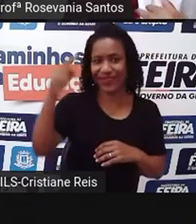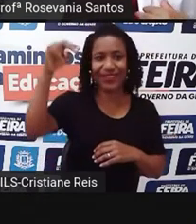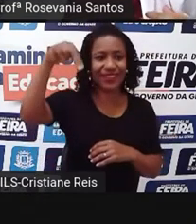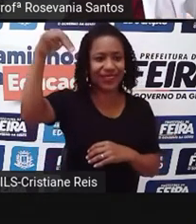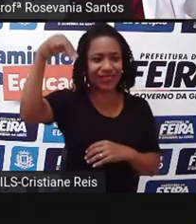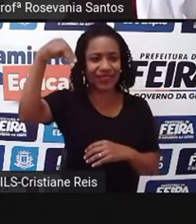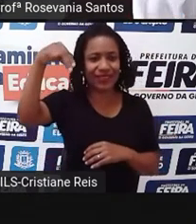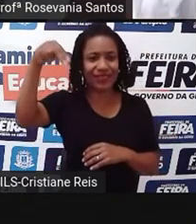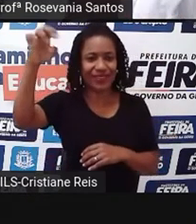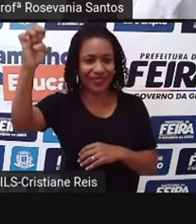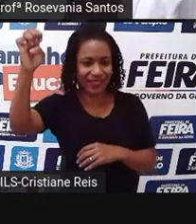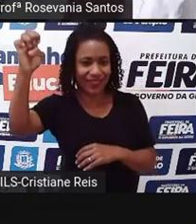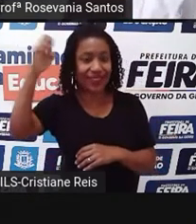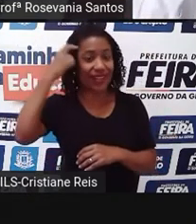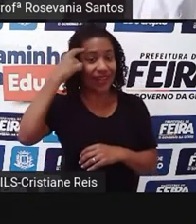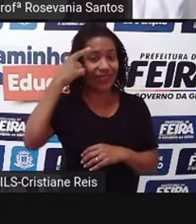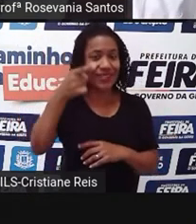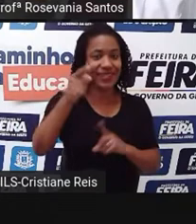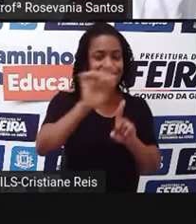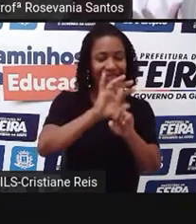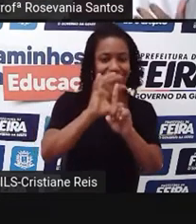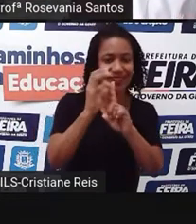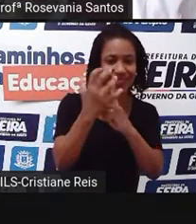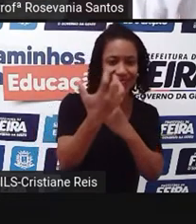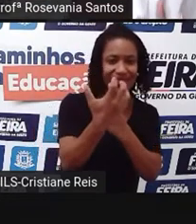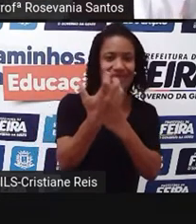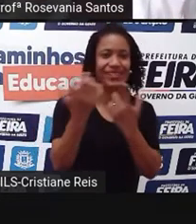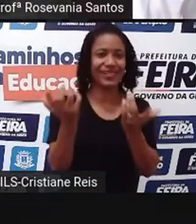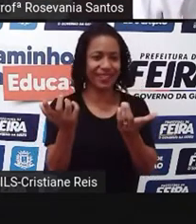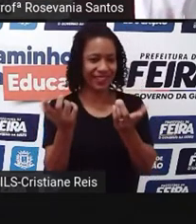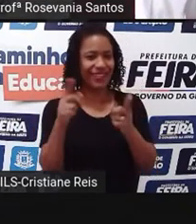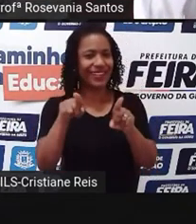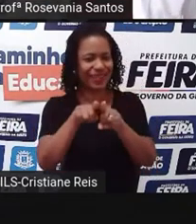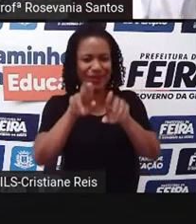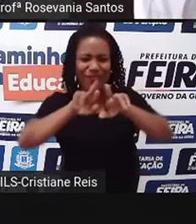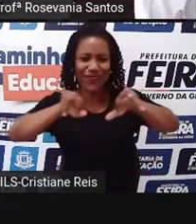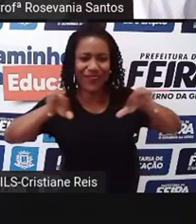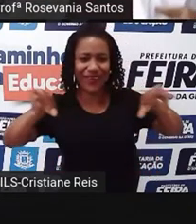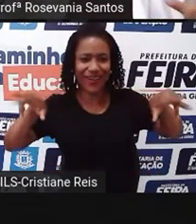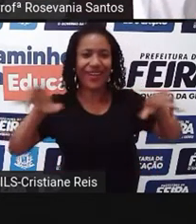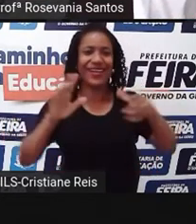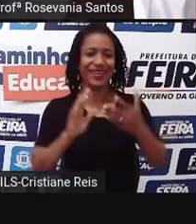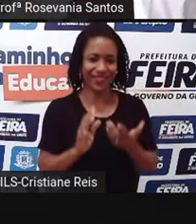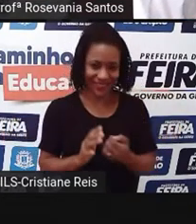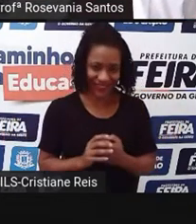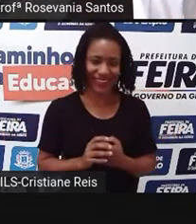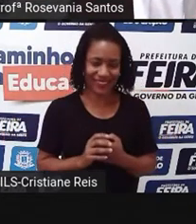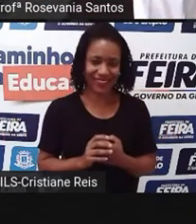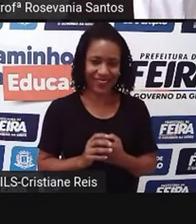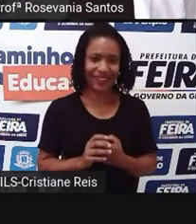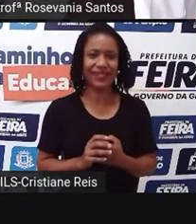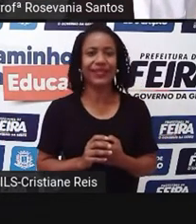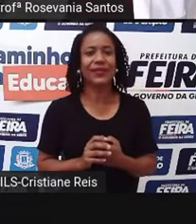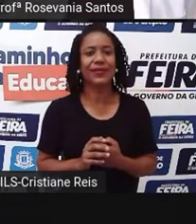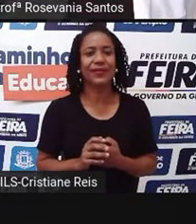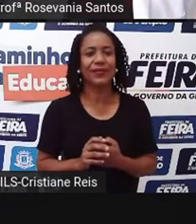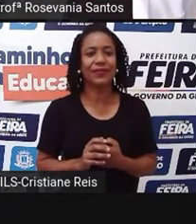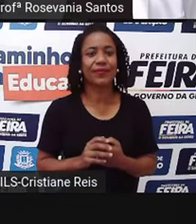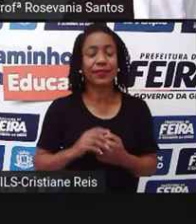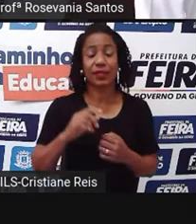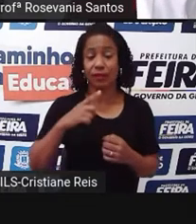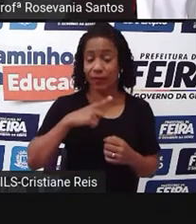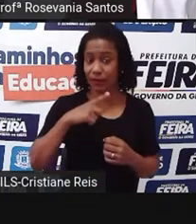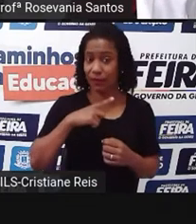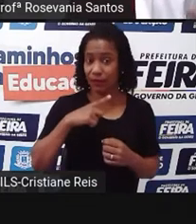das cactáceas, né, de modo geral. A gente lembra do chique-chique, do pachego, do anacarô, do cacto, né, e assim, excessivamente. Mas também